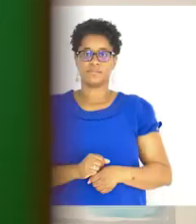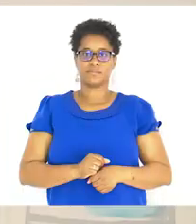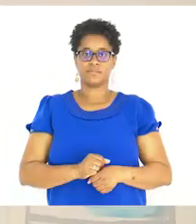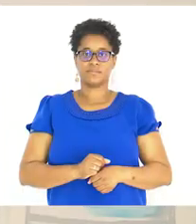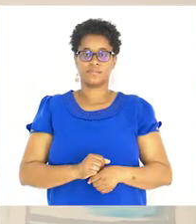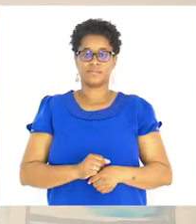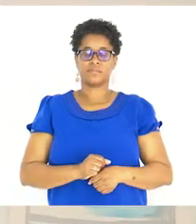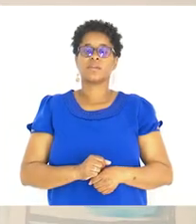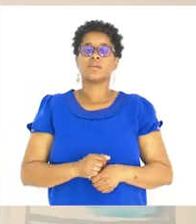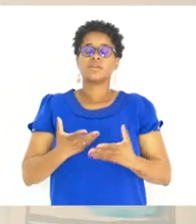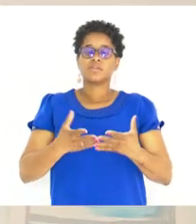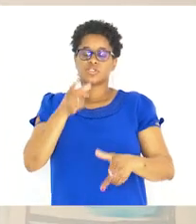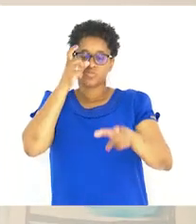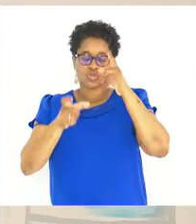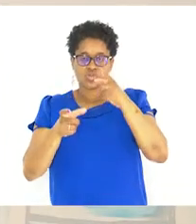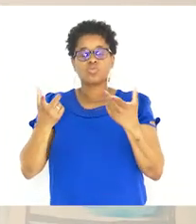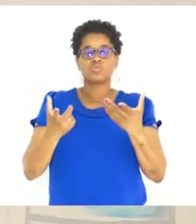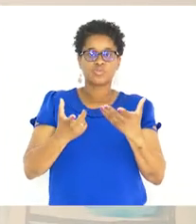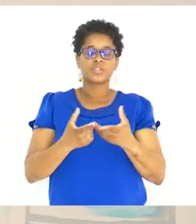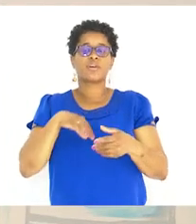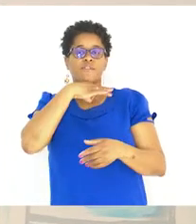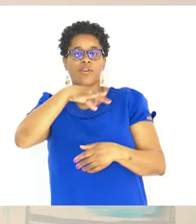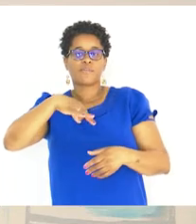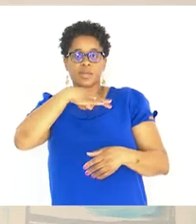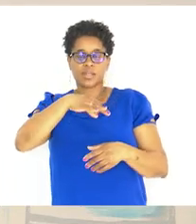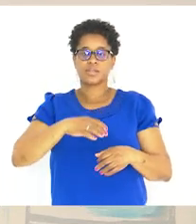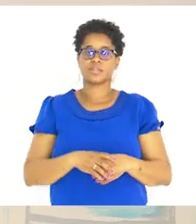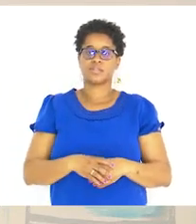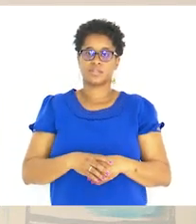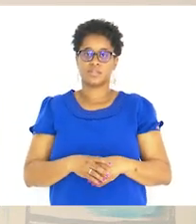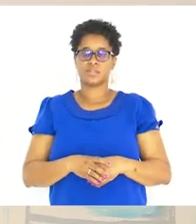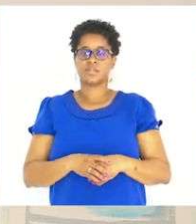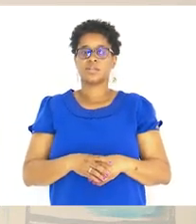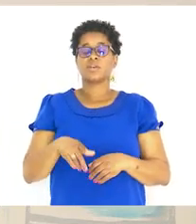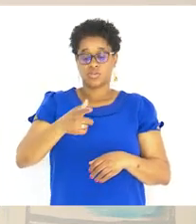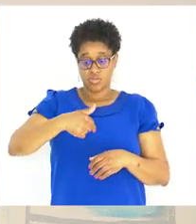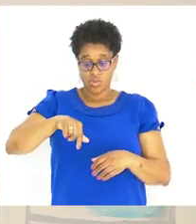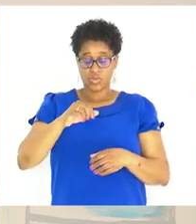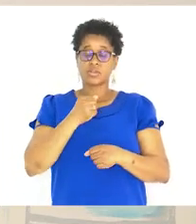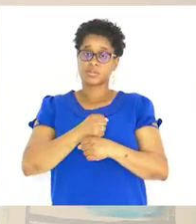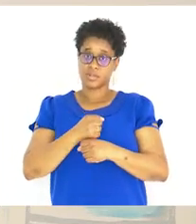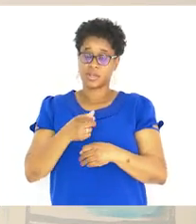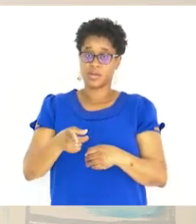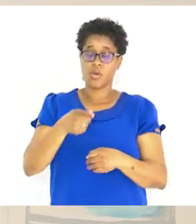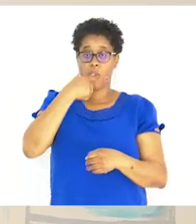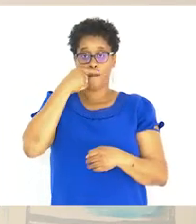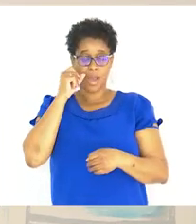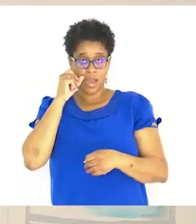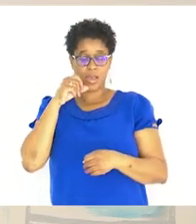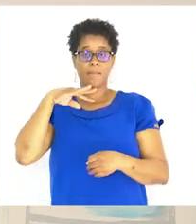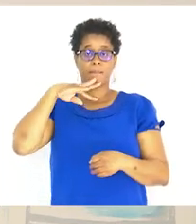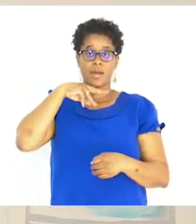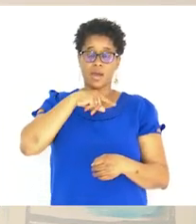Os membros Os da Família Então Nós vimos O pai